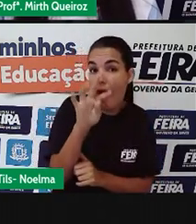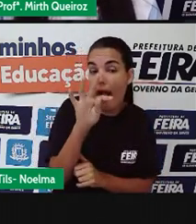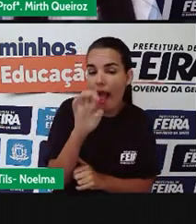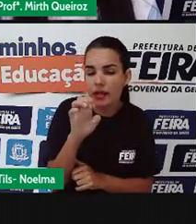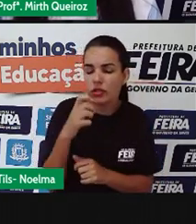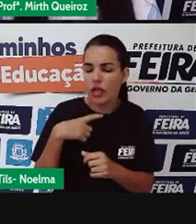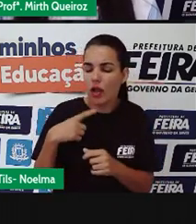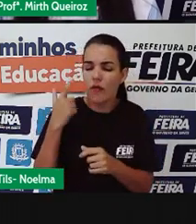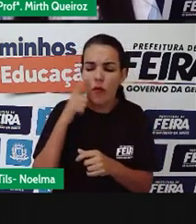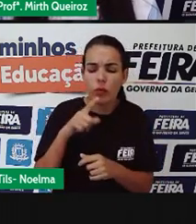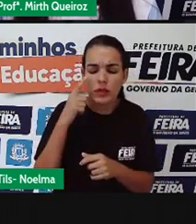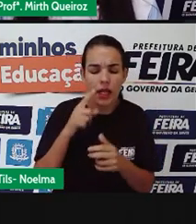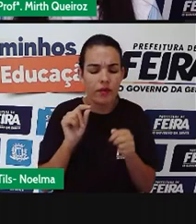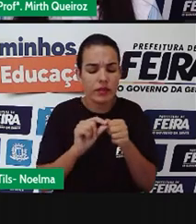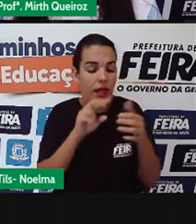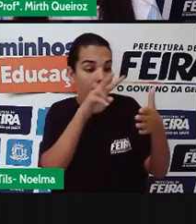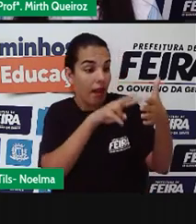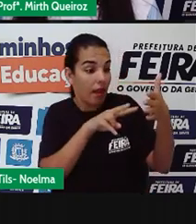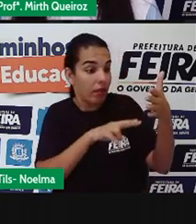imagem.